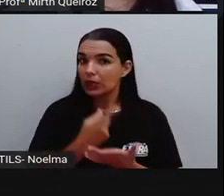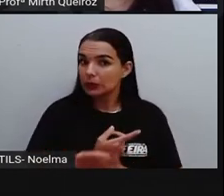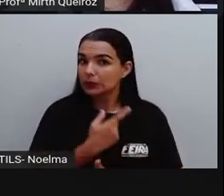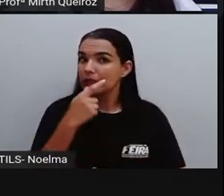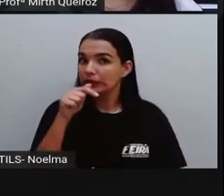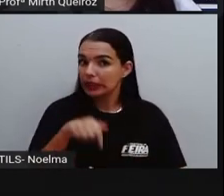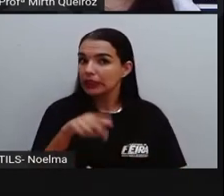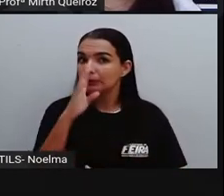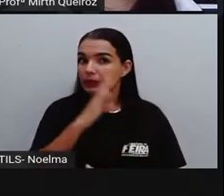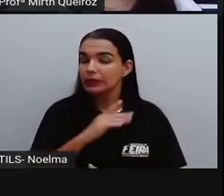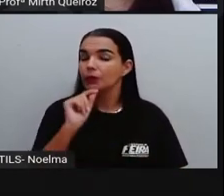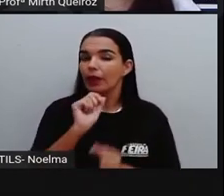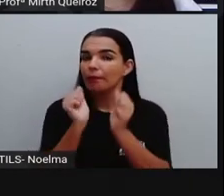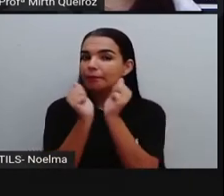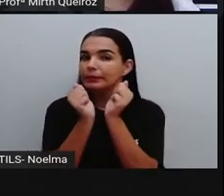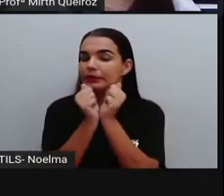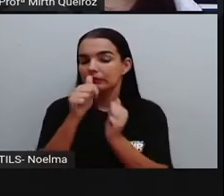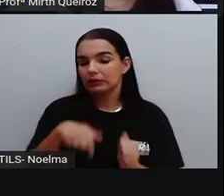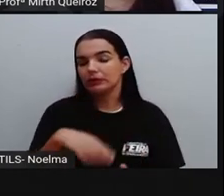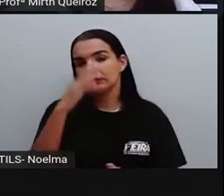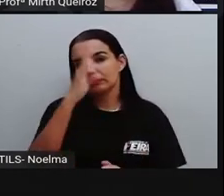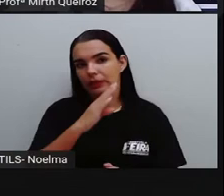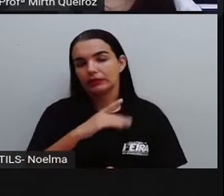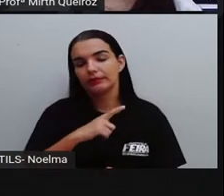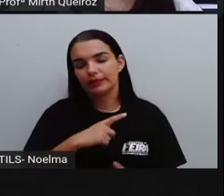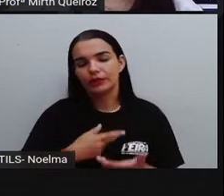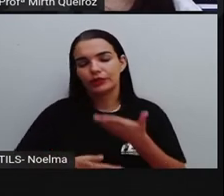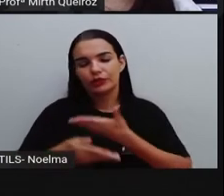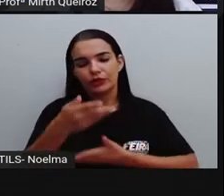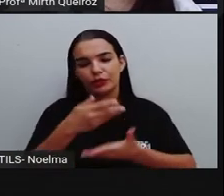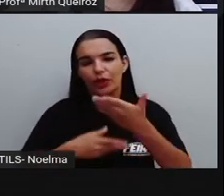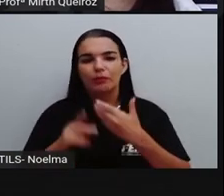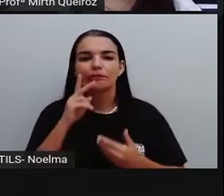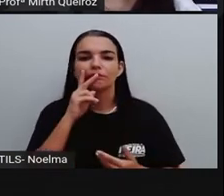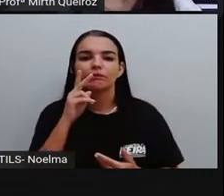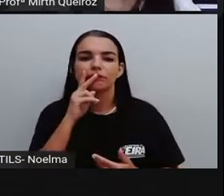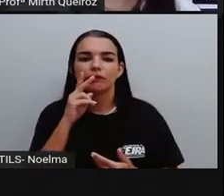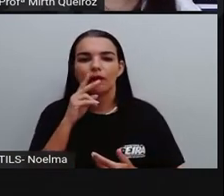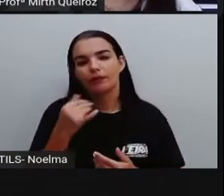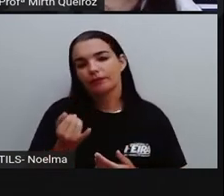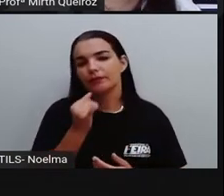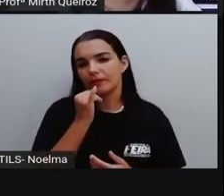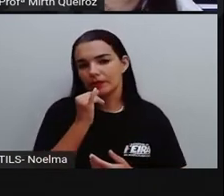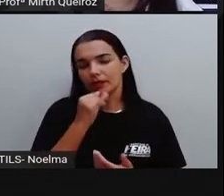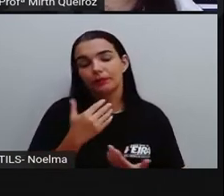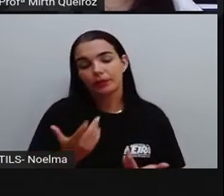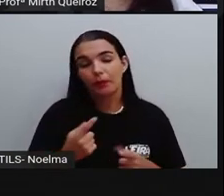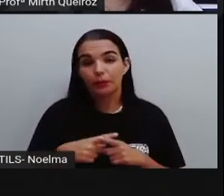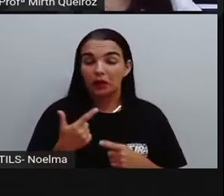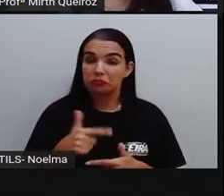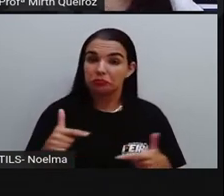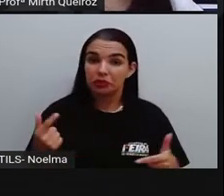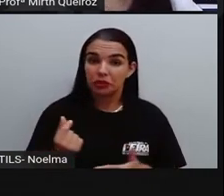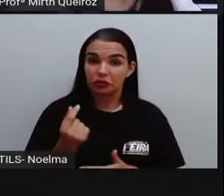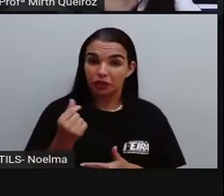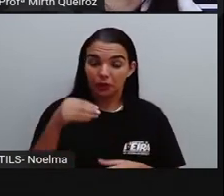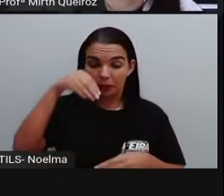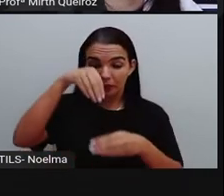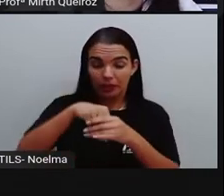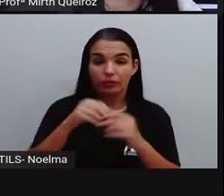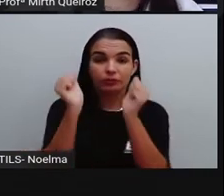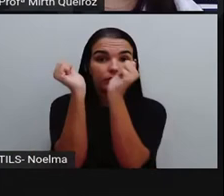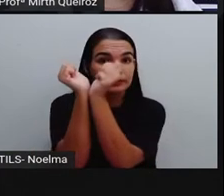as pessoas trocam mercadorias por cigarros, né? Já que não se tem dinheiro